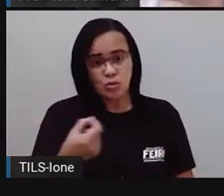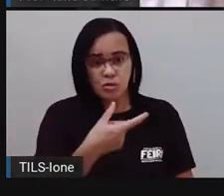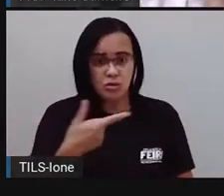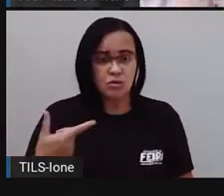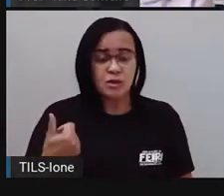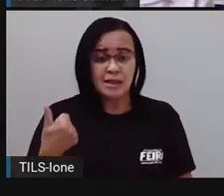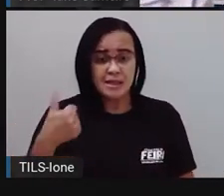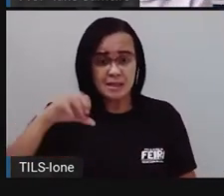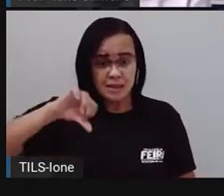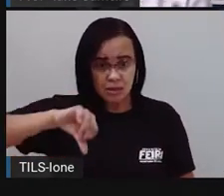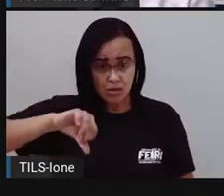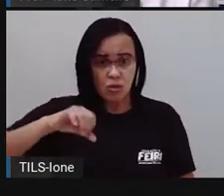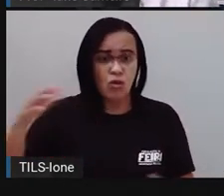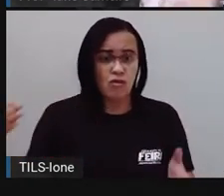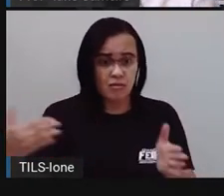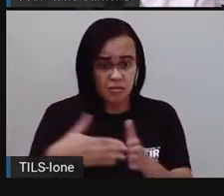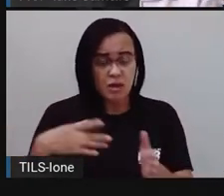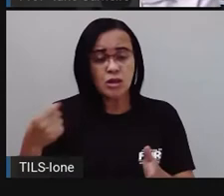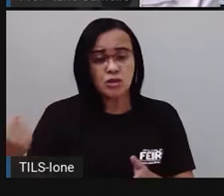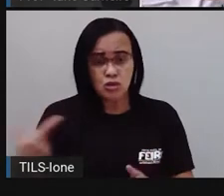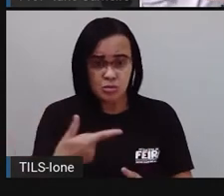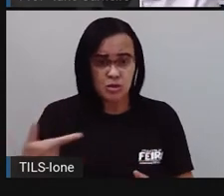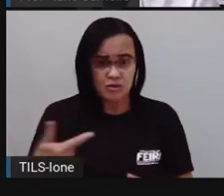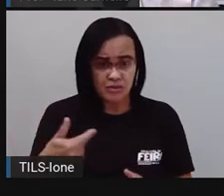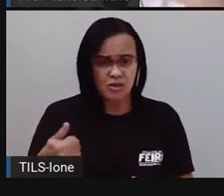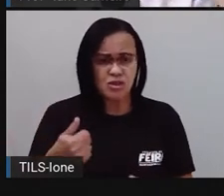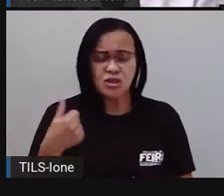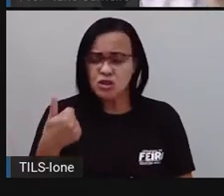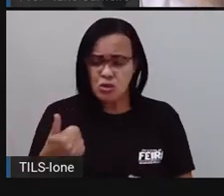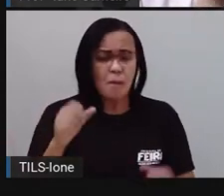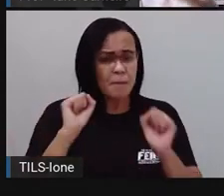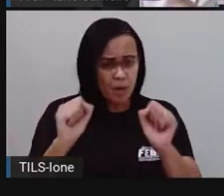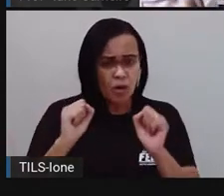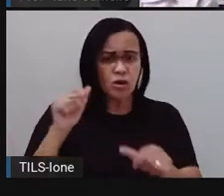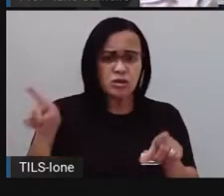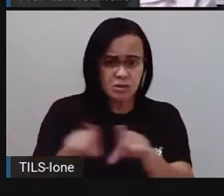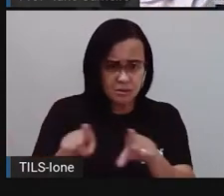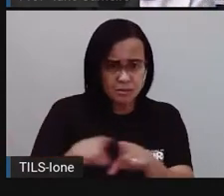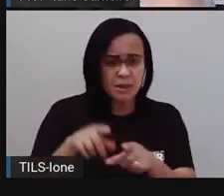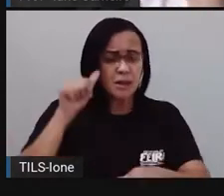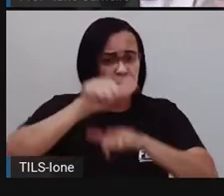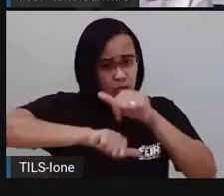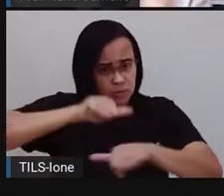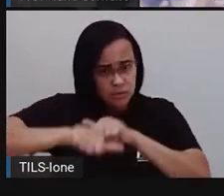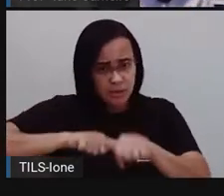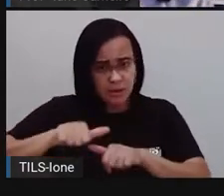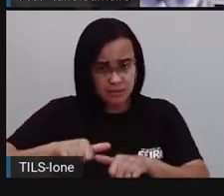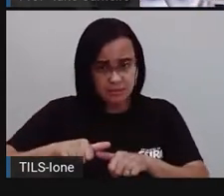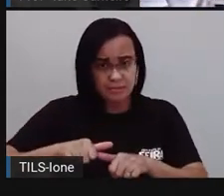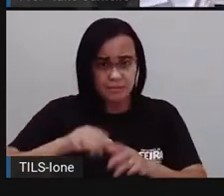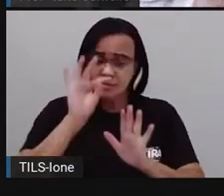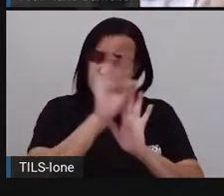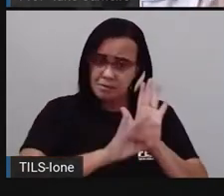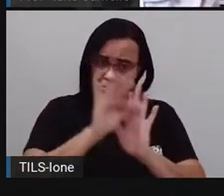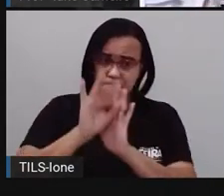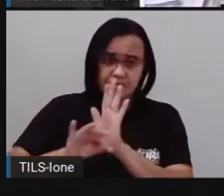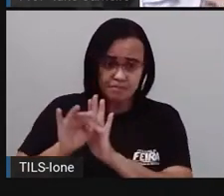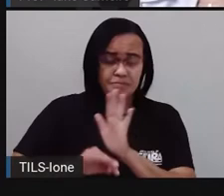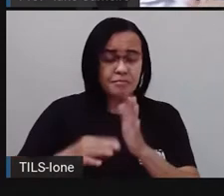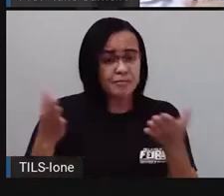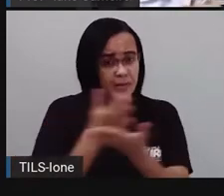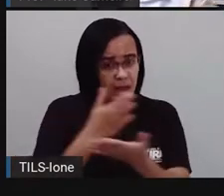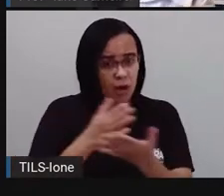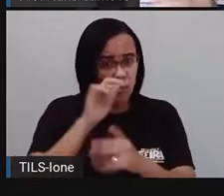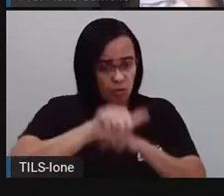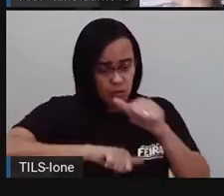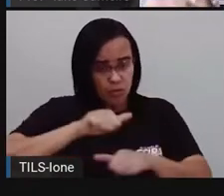mas ainda dá para a gente utilizar porque o termo diversidade é um termo que não tem tantas atualizações assim. Diferente,